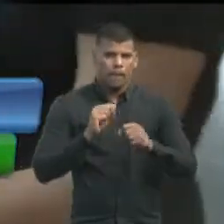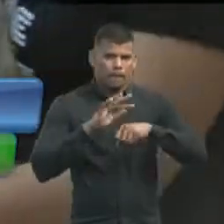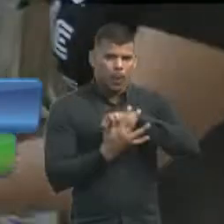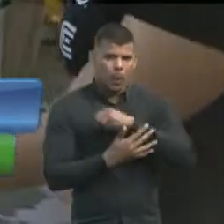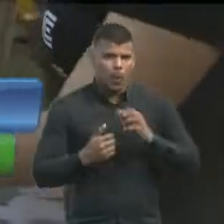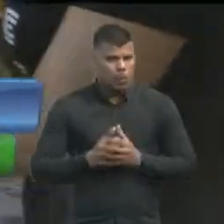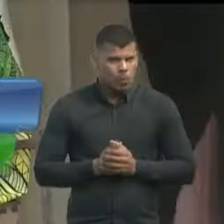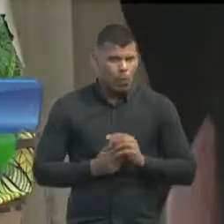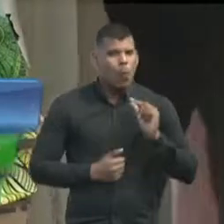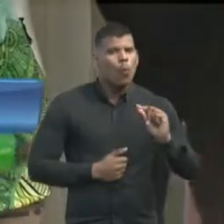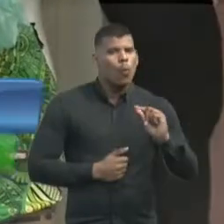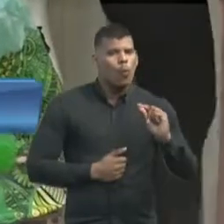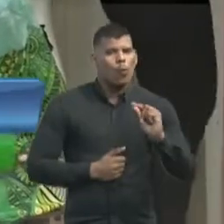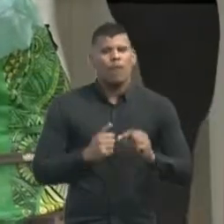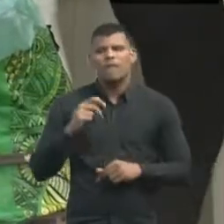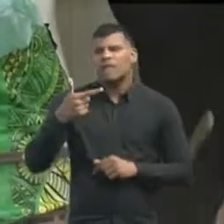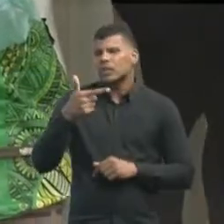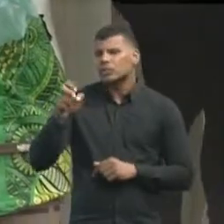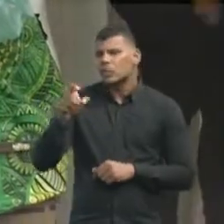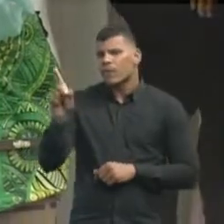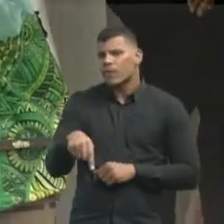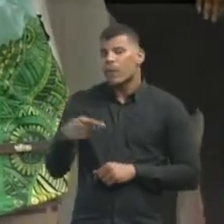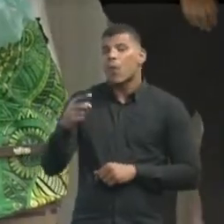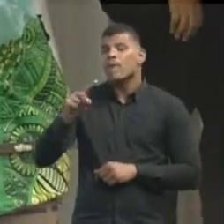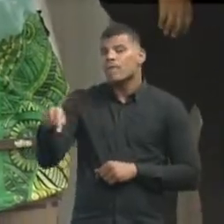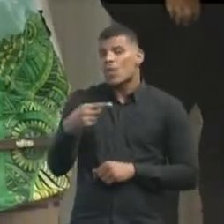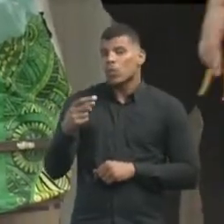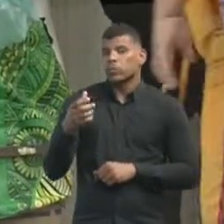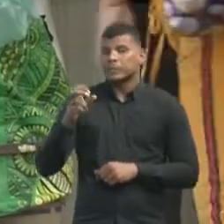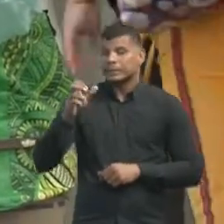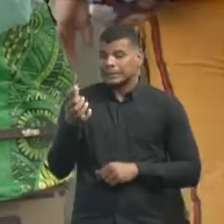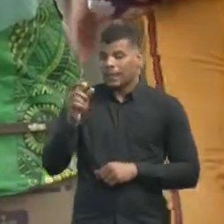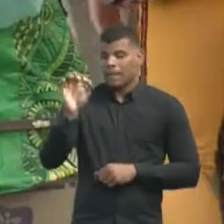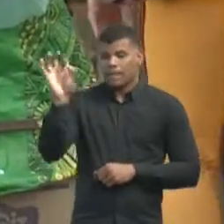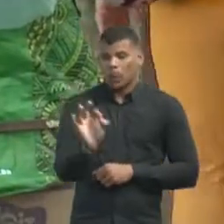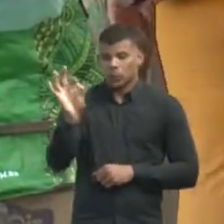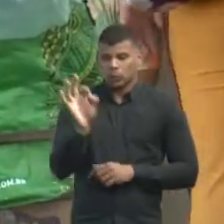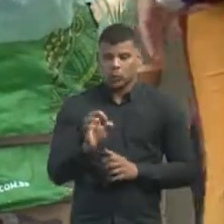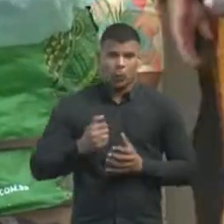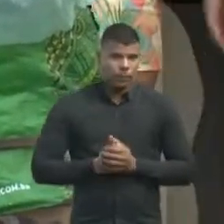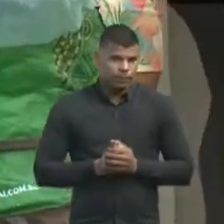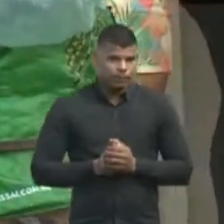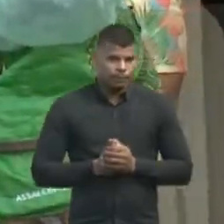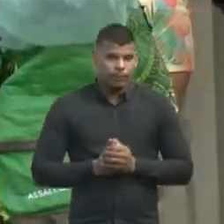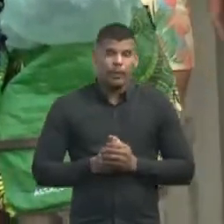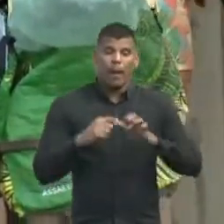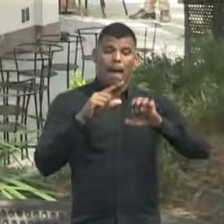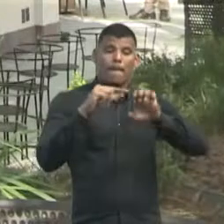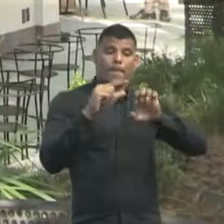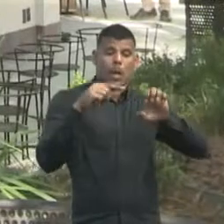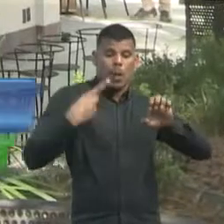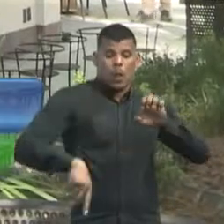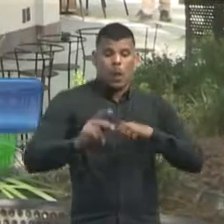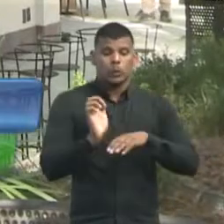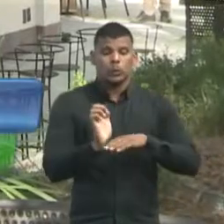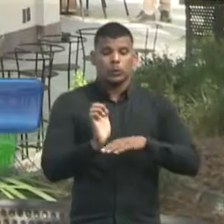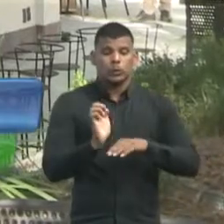,6%. O total de microempreendedores individuais no Estado saltou de